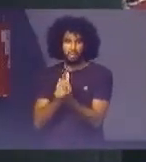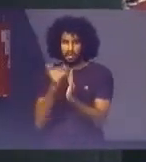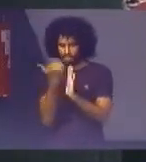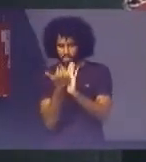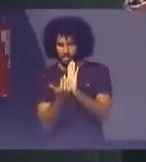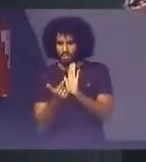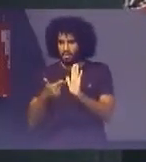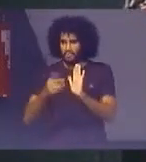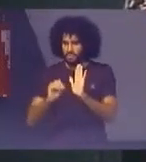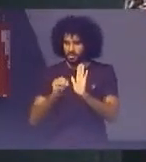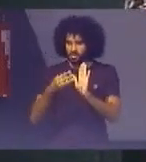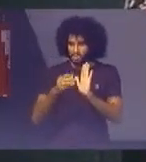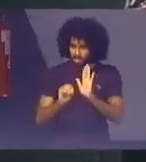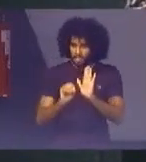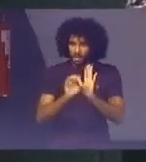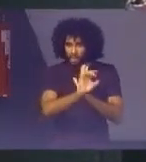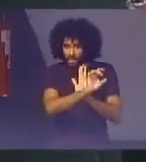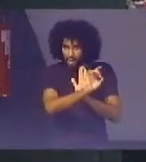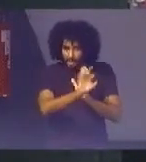tribunal De justiça